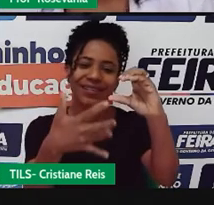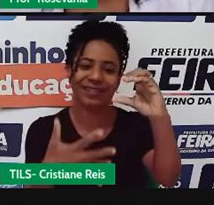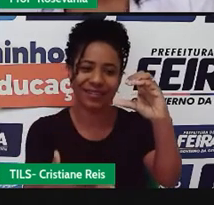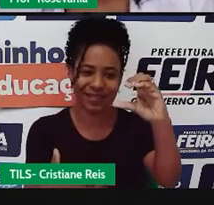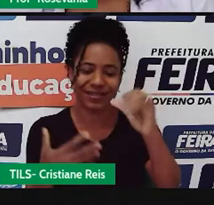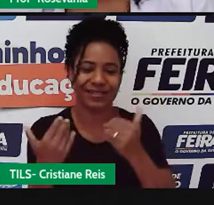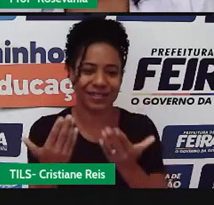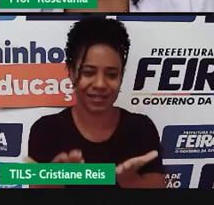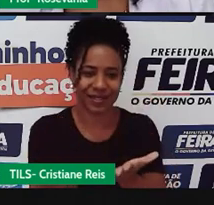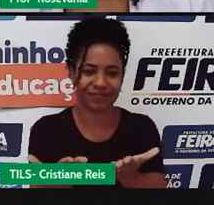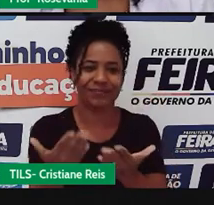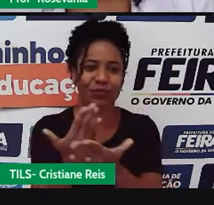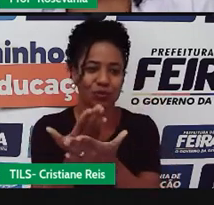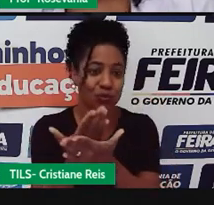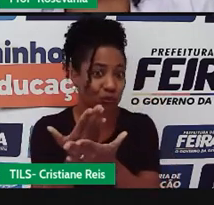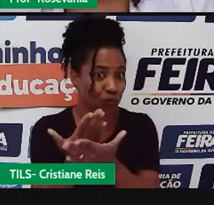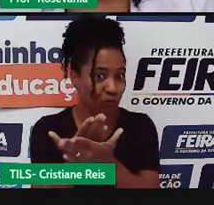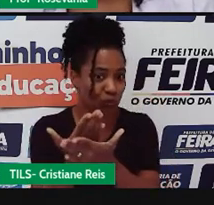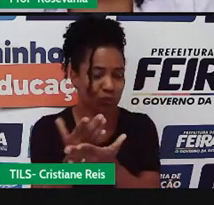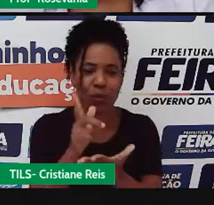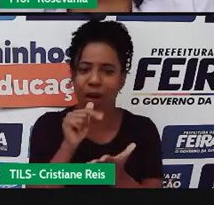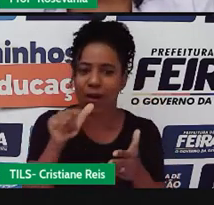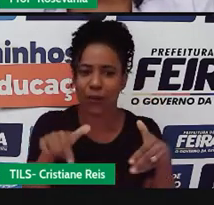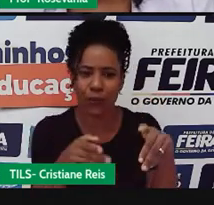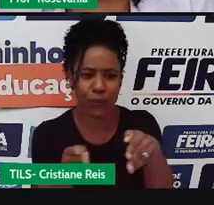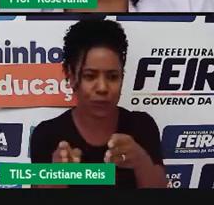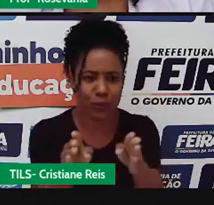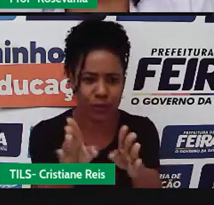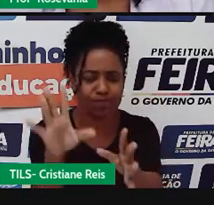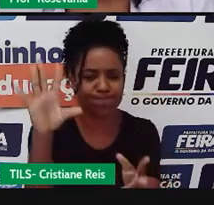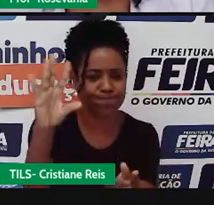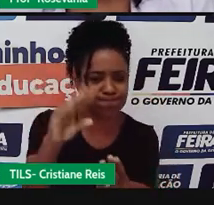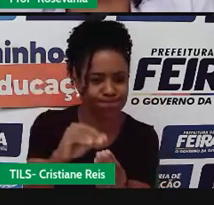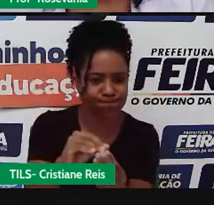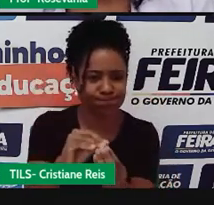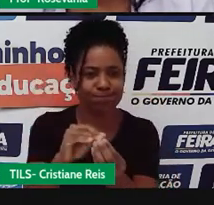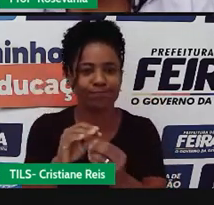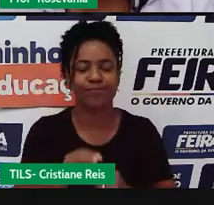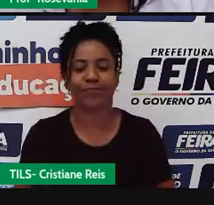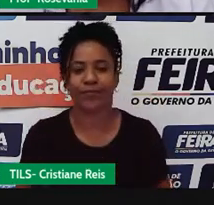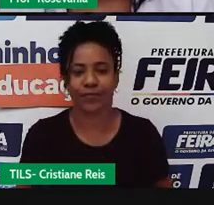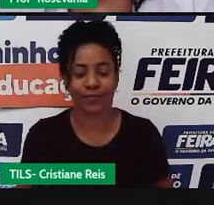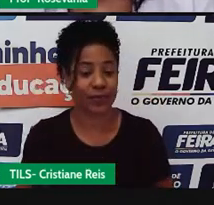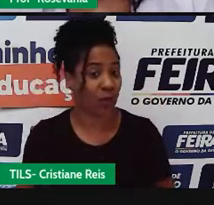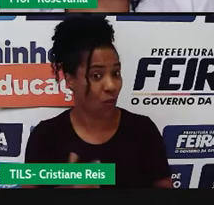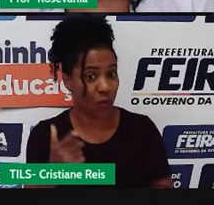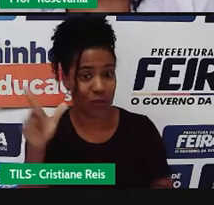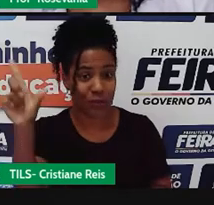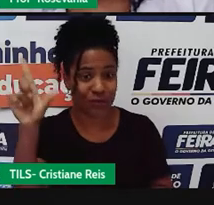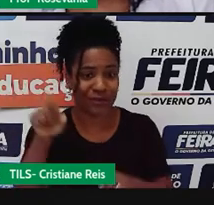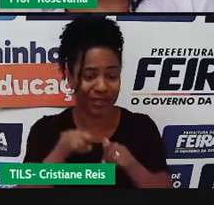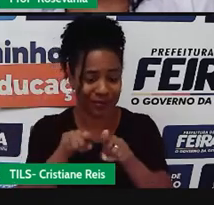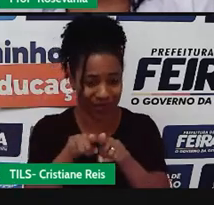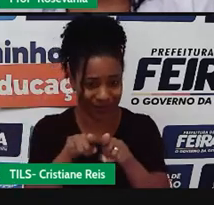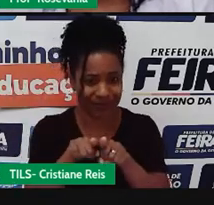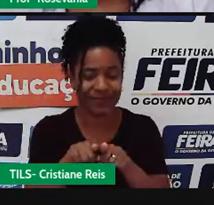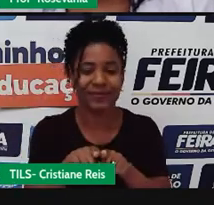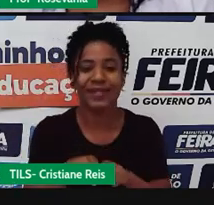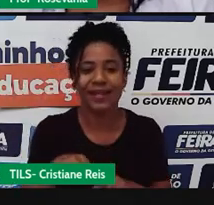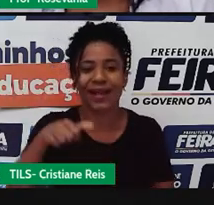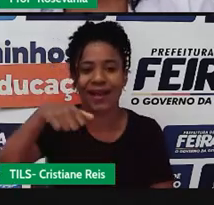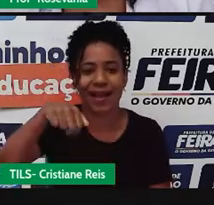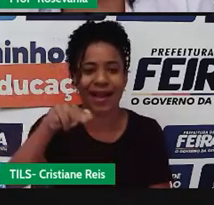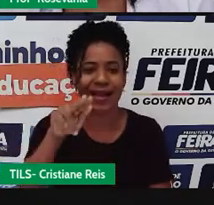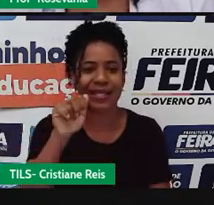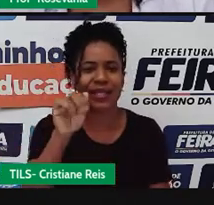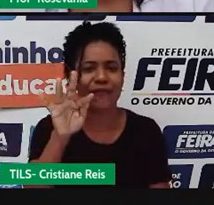processo de hidrografia. Outro importante recurso hídrico que a gente tem são os aquíferos. Durante muito tempo, se achava que